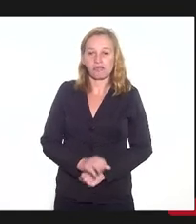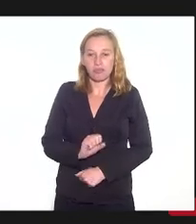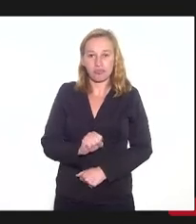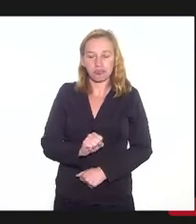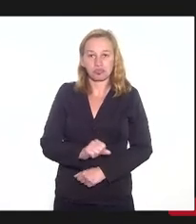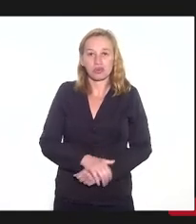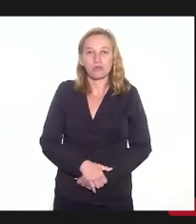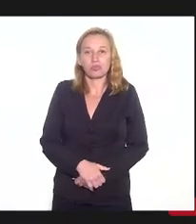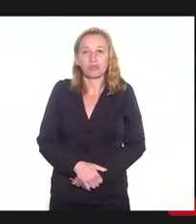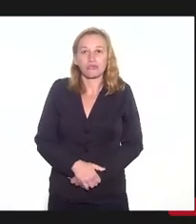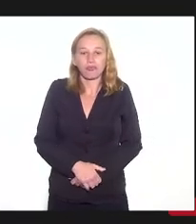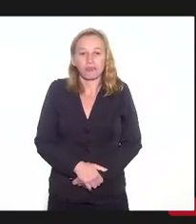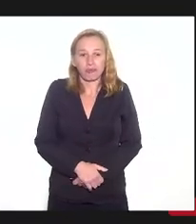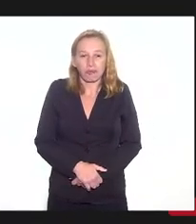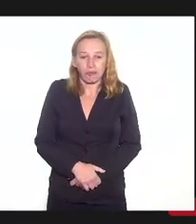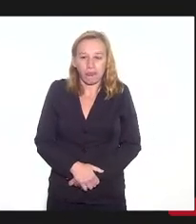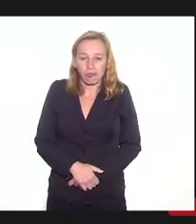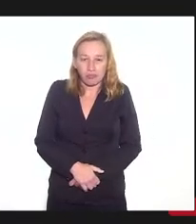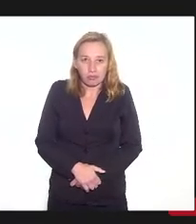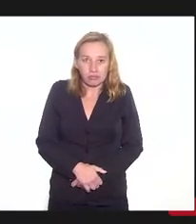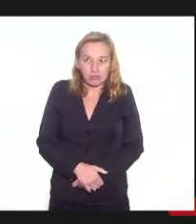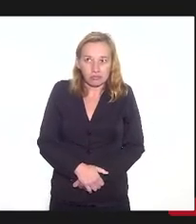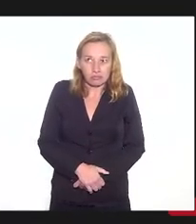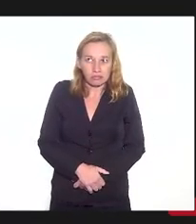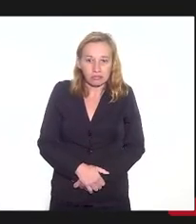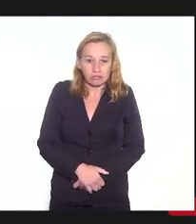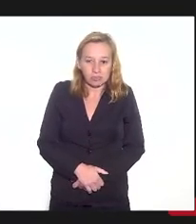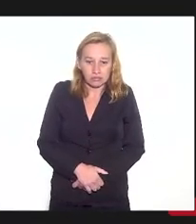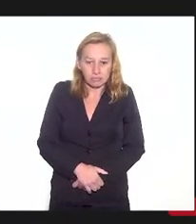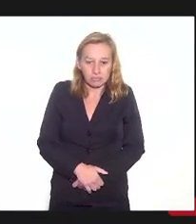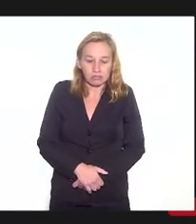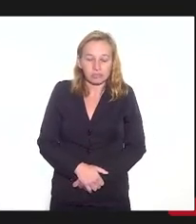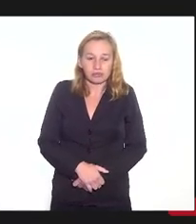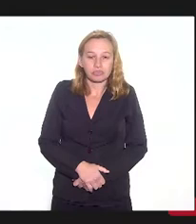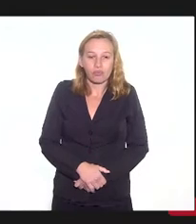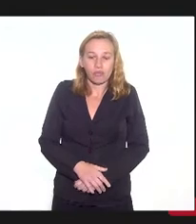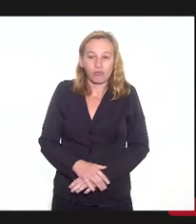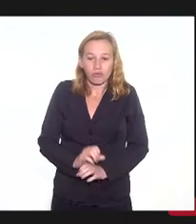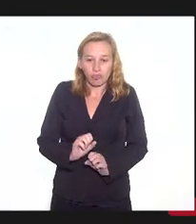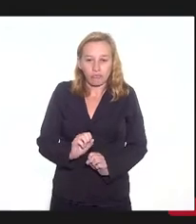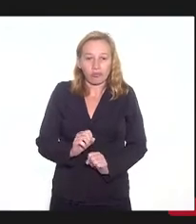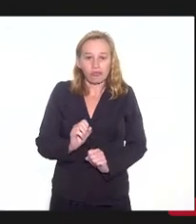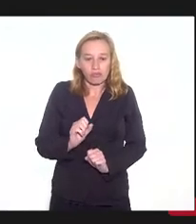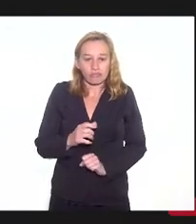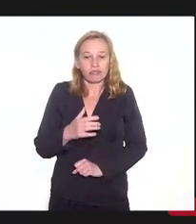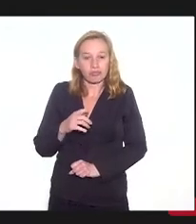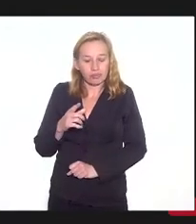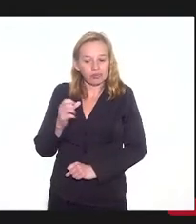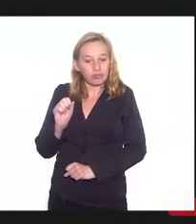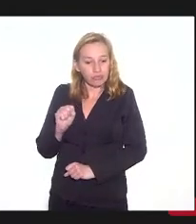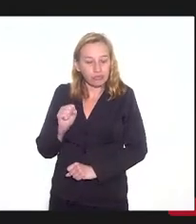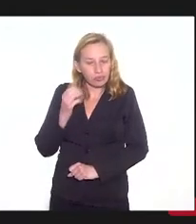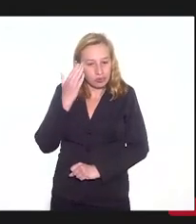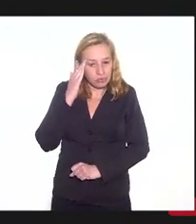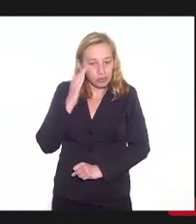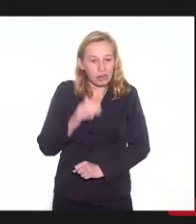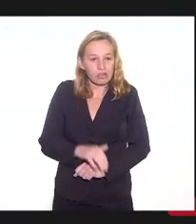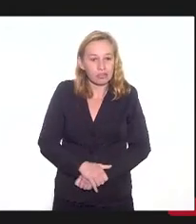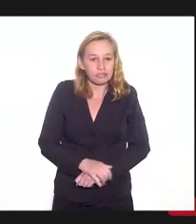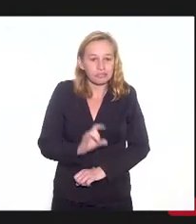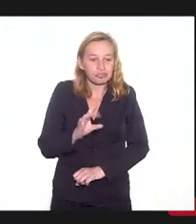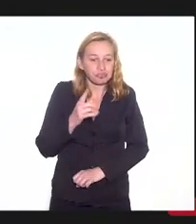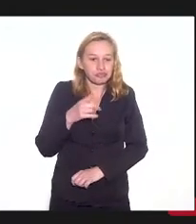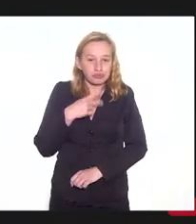Enfim, a gente tem como simular todas as hipóteses, eu entendo e compreendo. A gente está aqui só